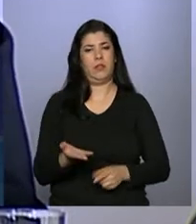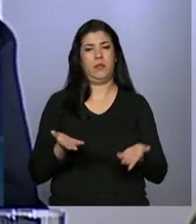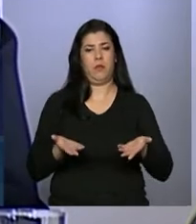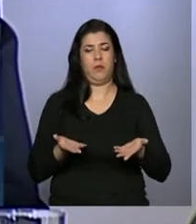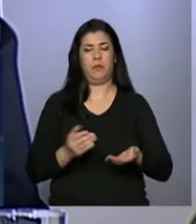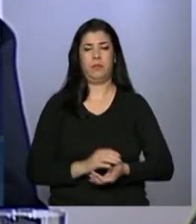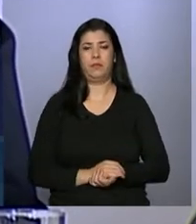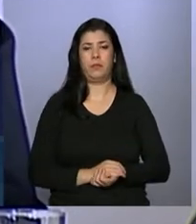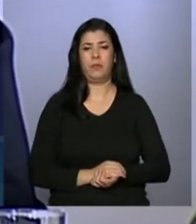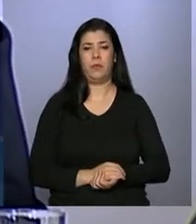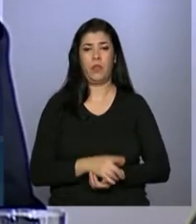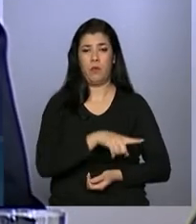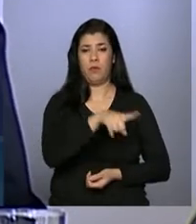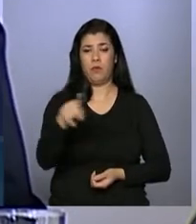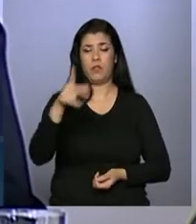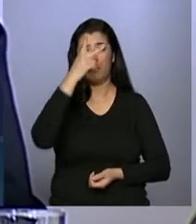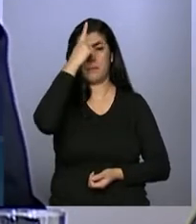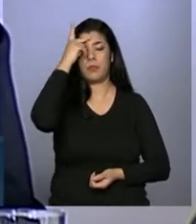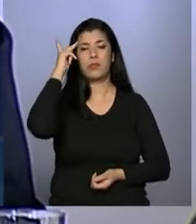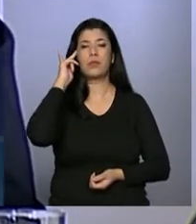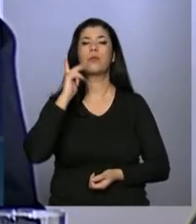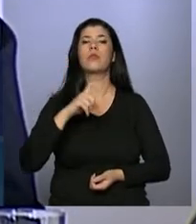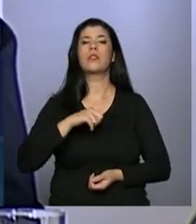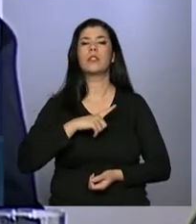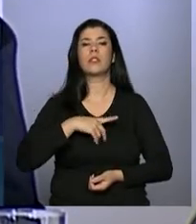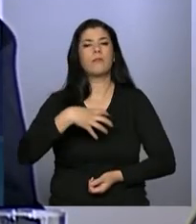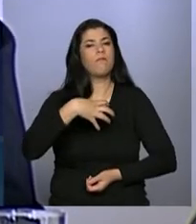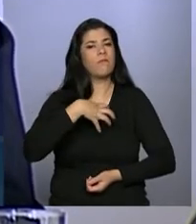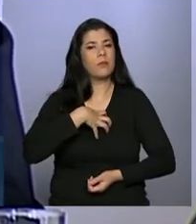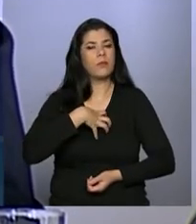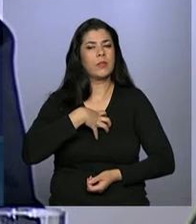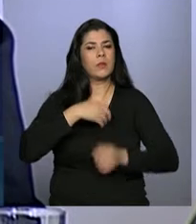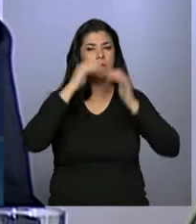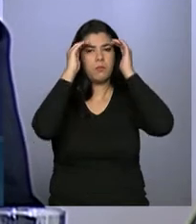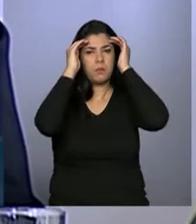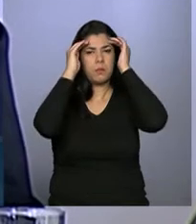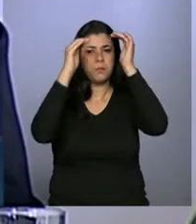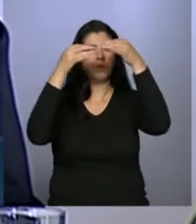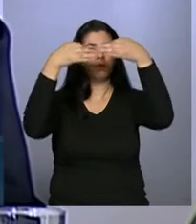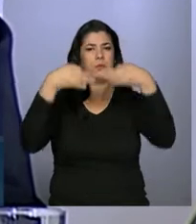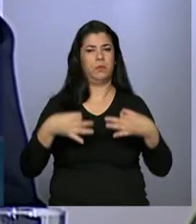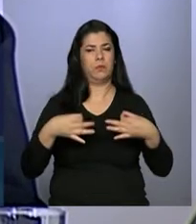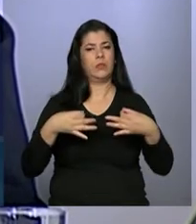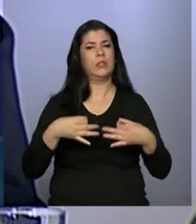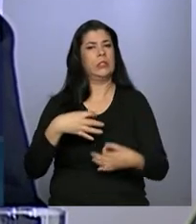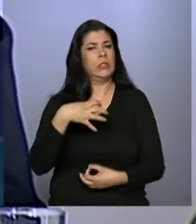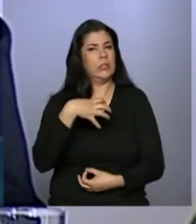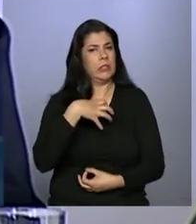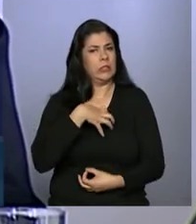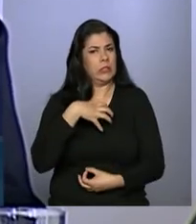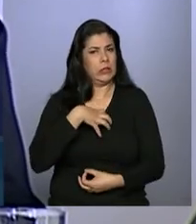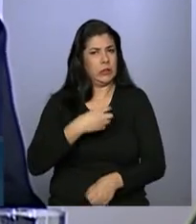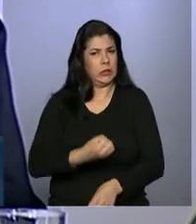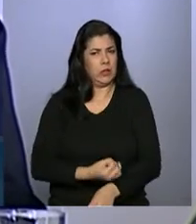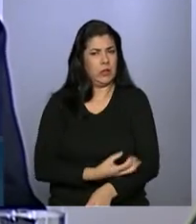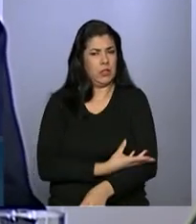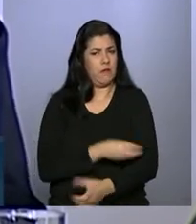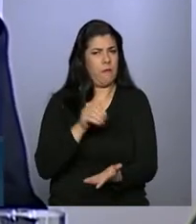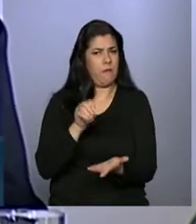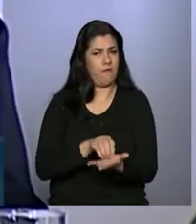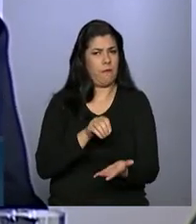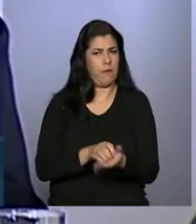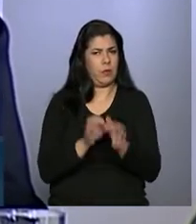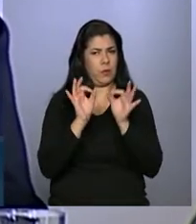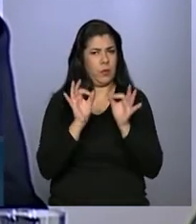São pessoas sensíveis, honradas, que se indignam com o sofrimento imposto